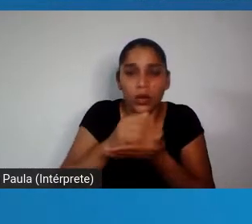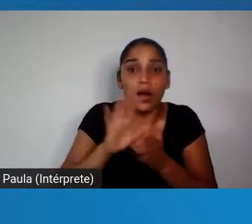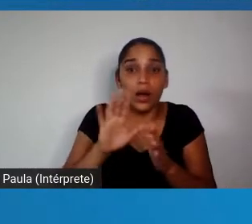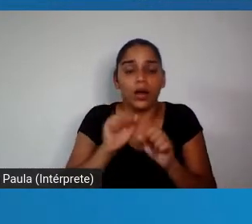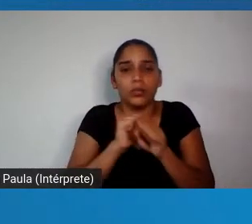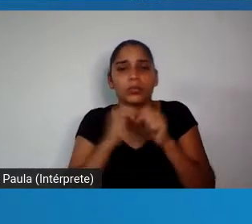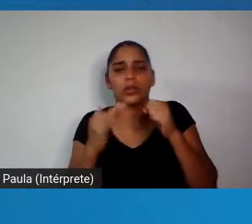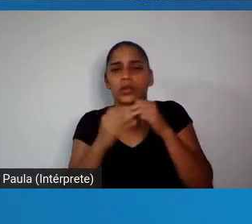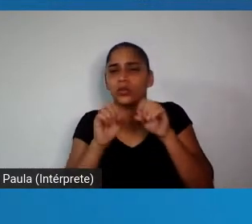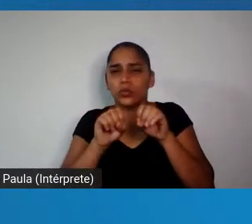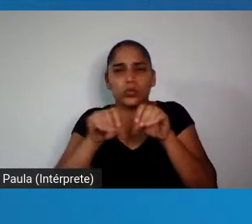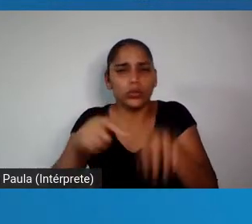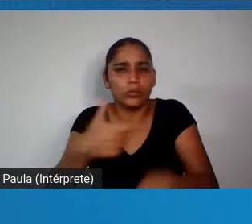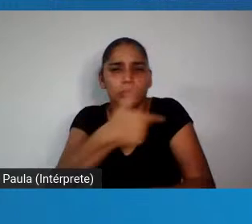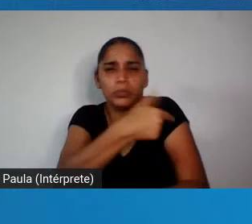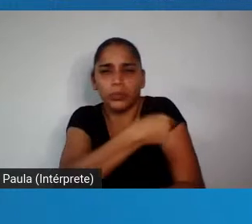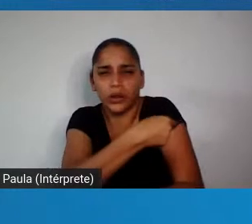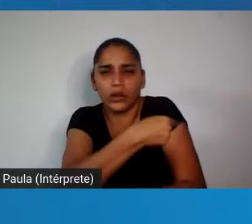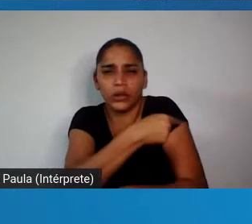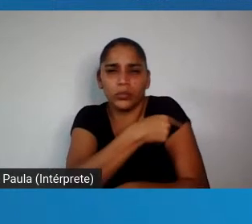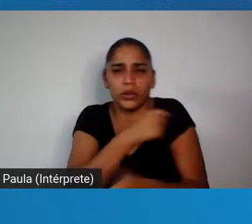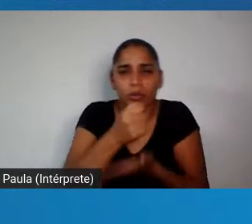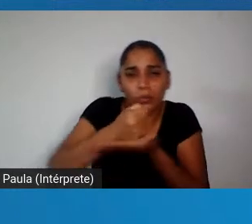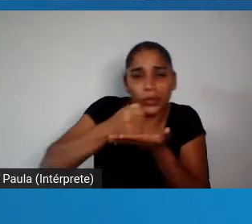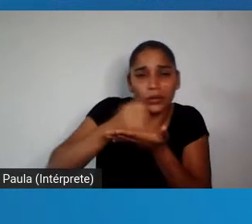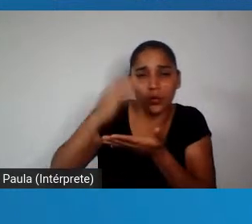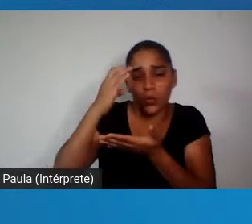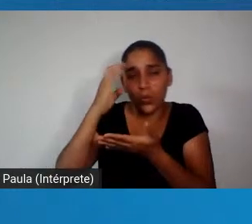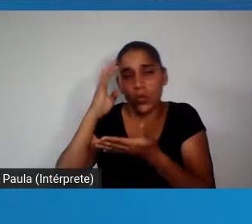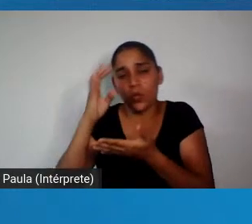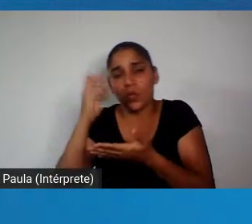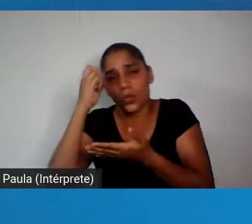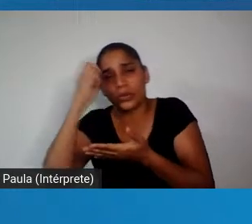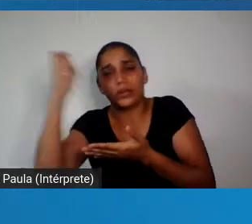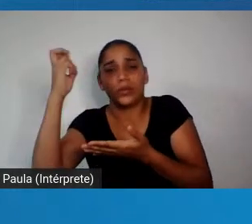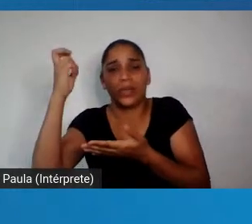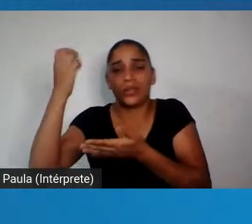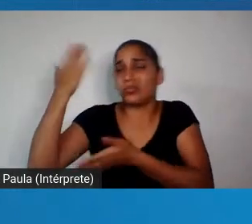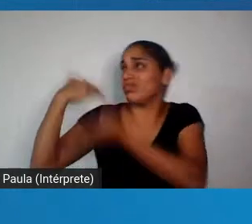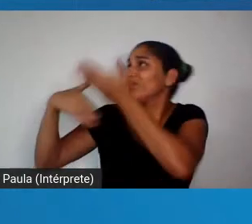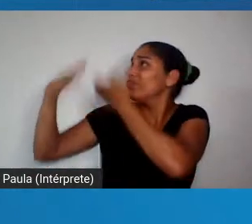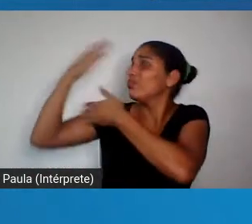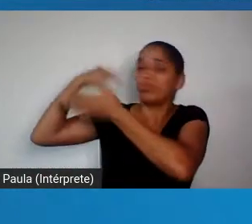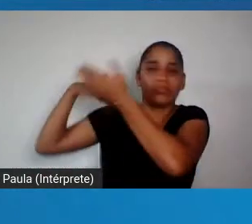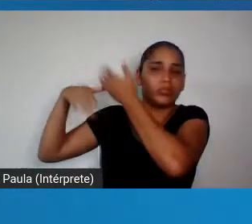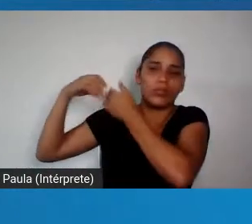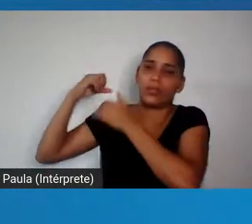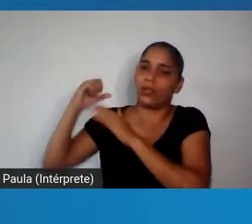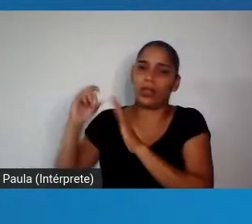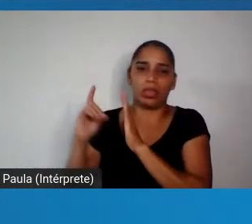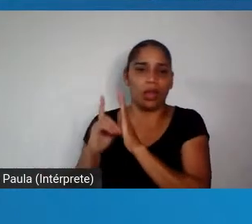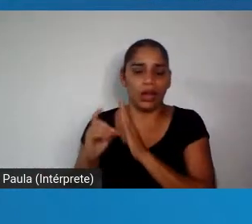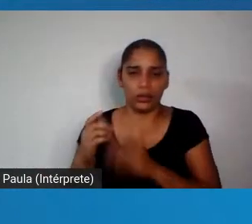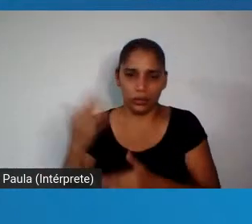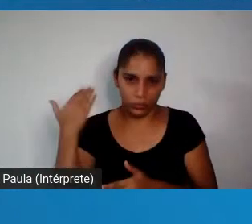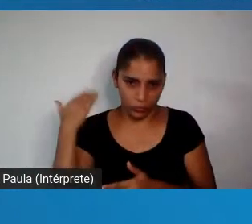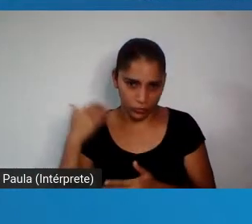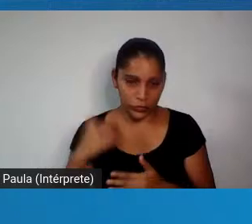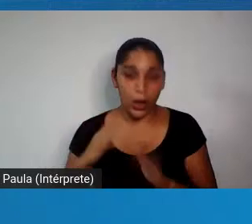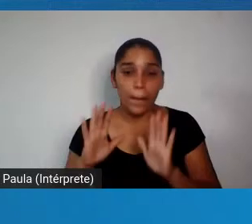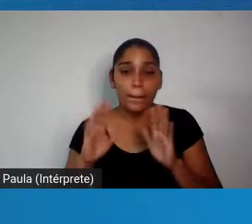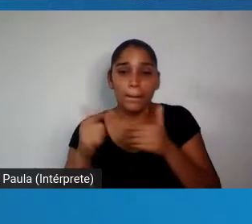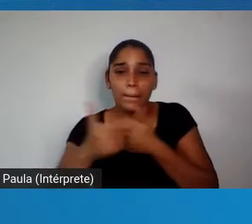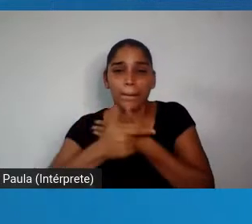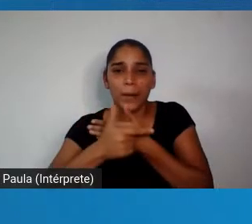todas essas vacinas foram baseadas em conhecimento científico original de décadas atrás, todas, todas elas, mas o papel da